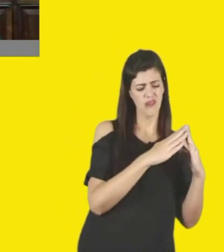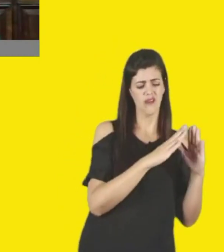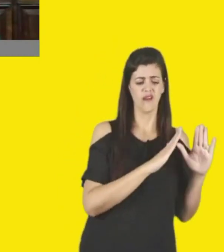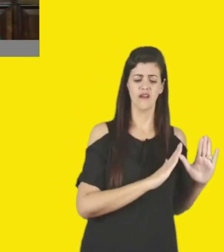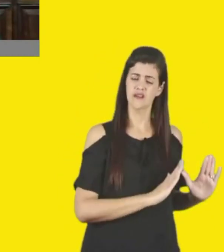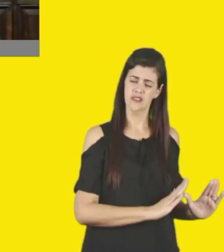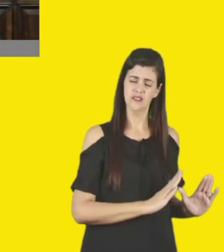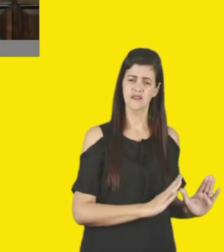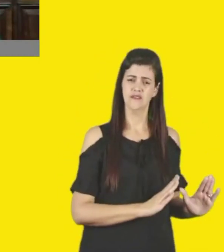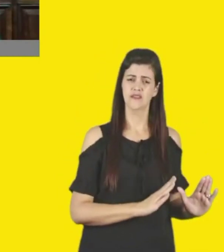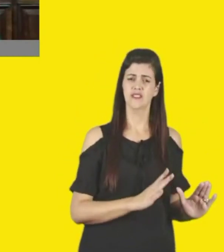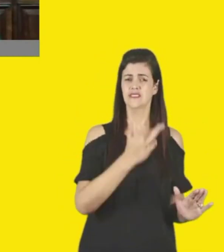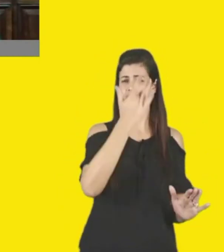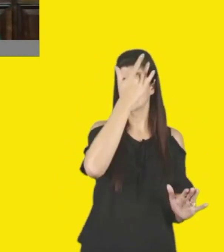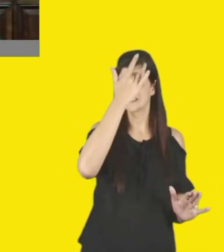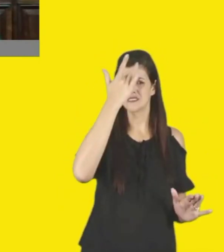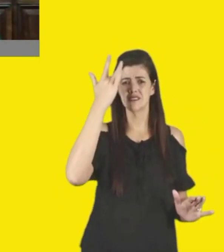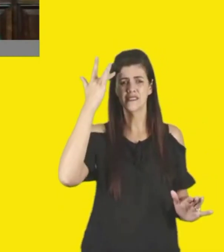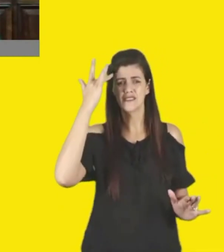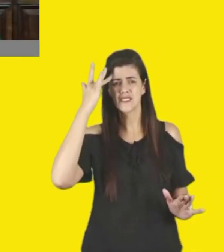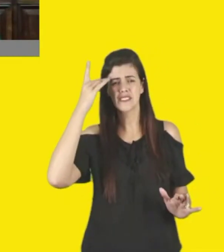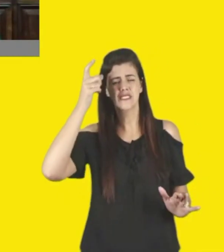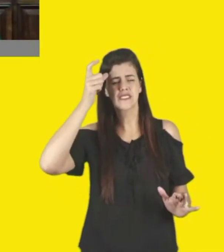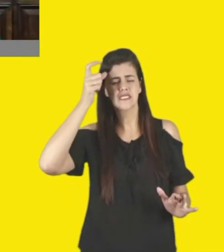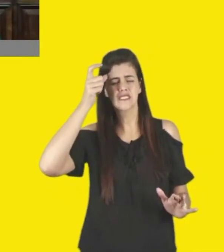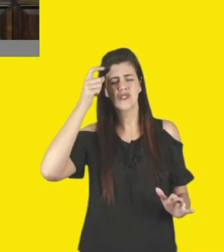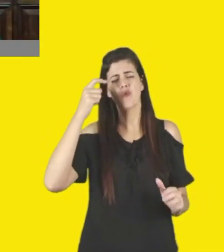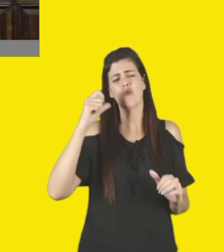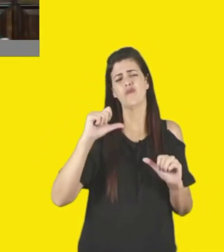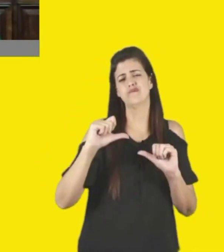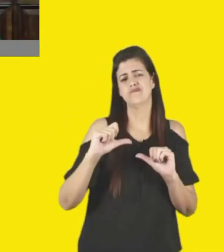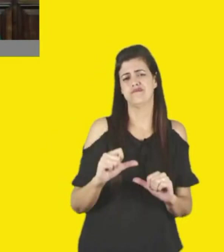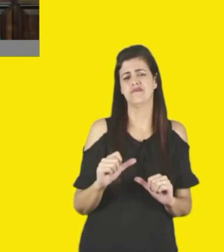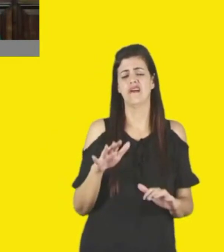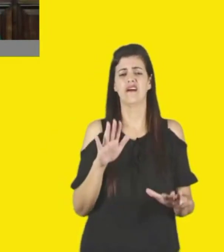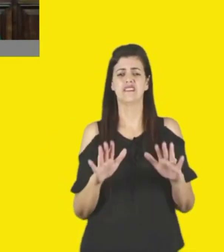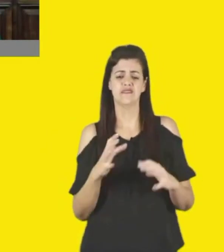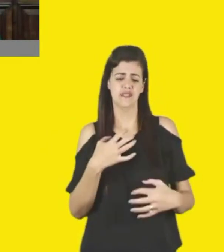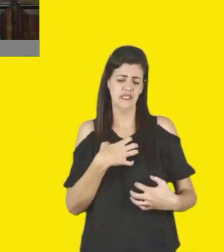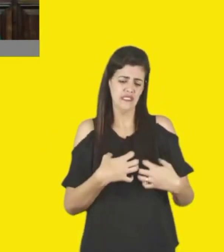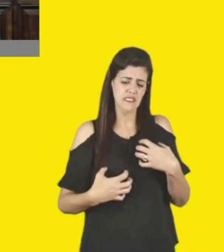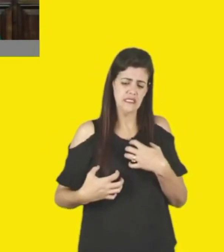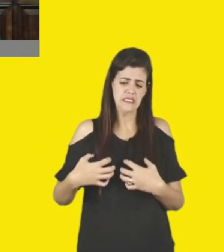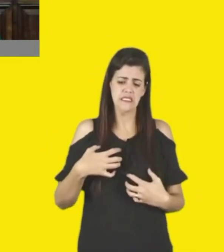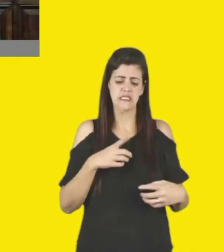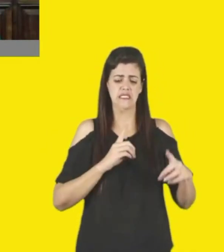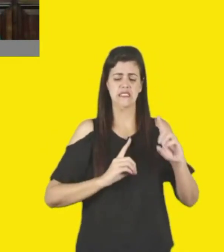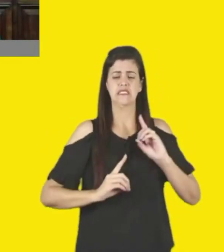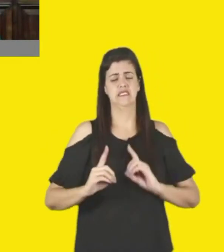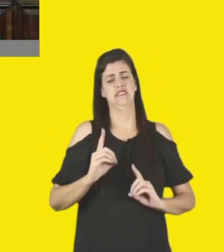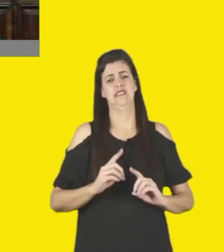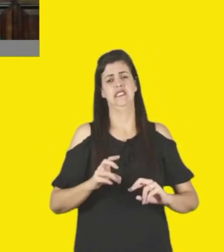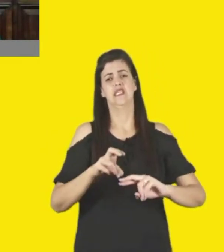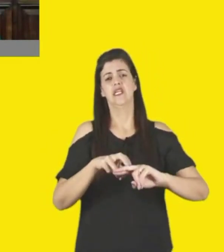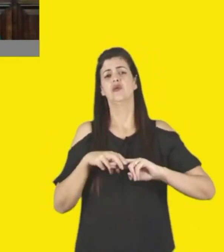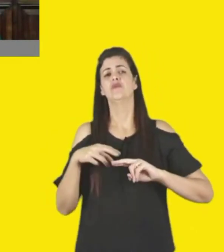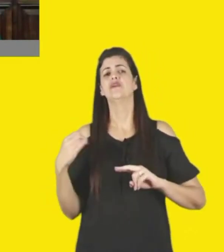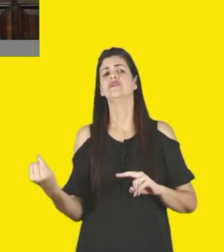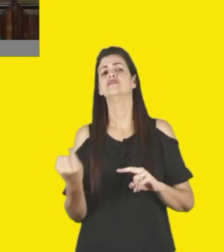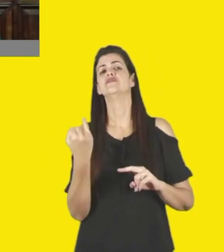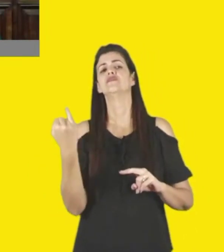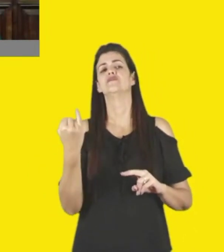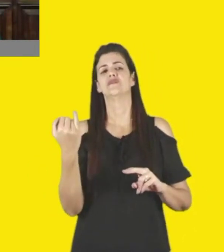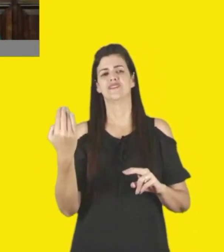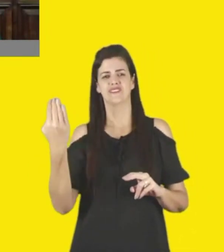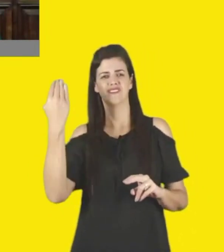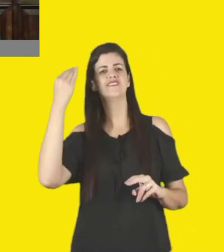papel fundamental, e uma cultura de qualidade que o Sesc leva, é uma coisa que vocês precisam, de fato, aproveitar, e,